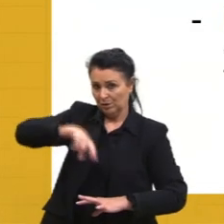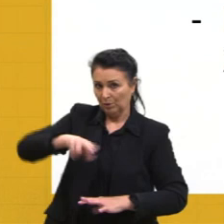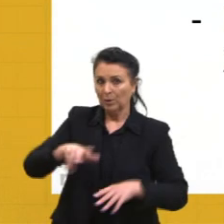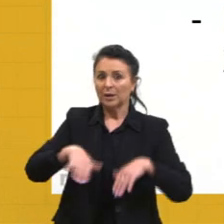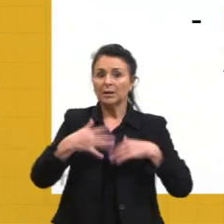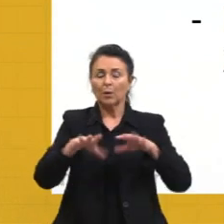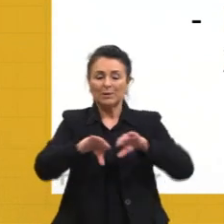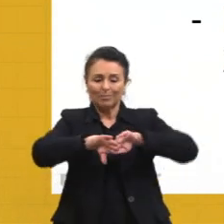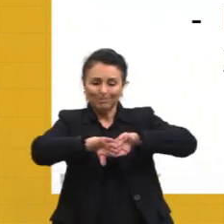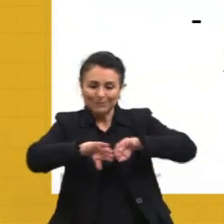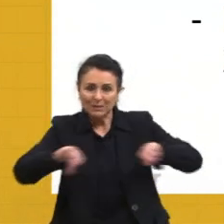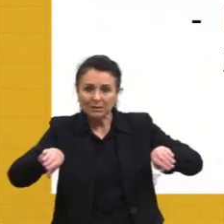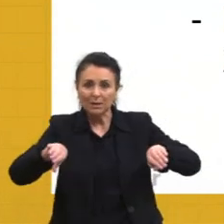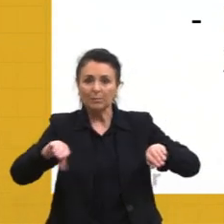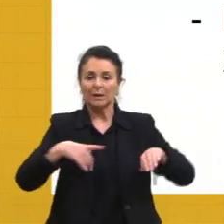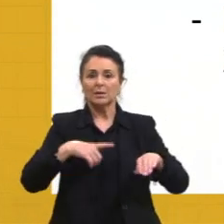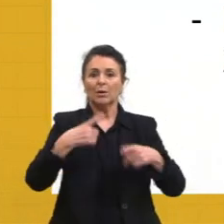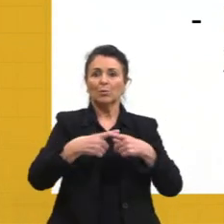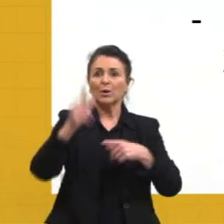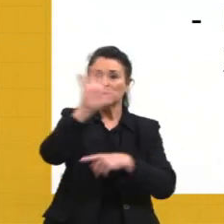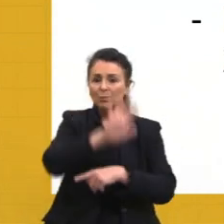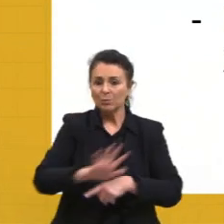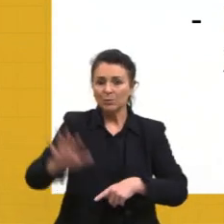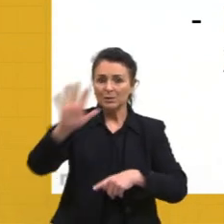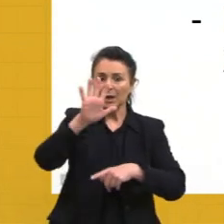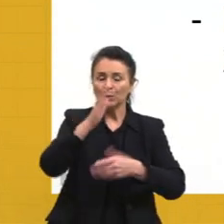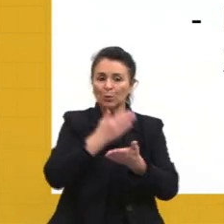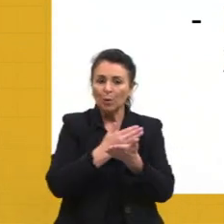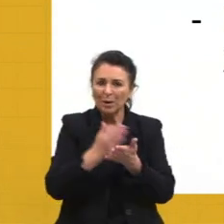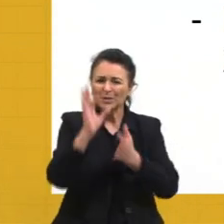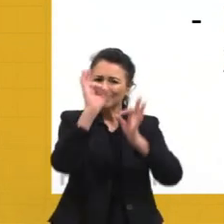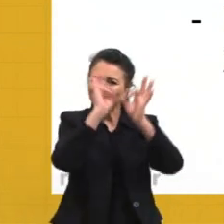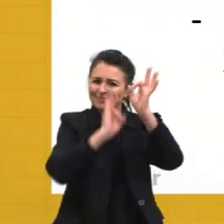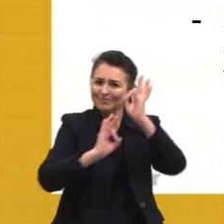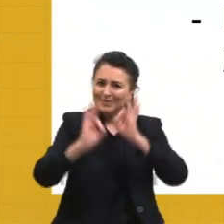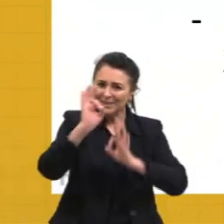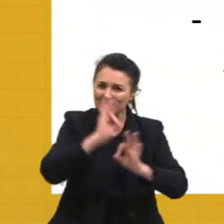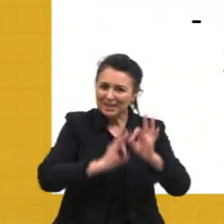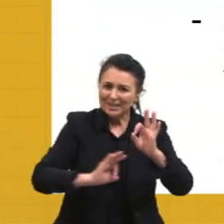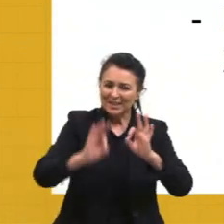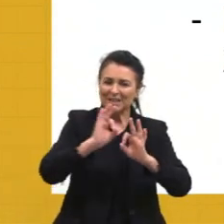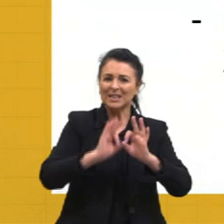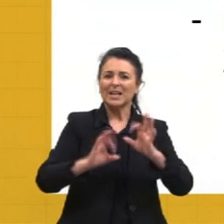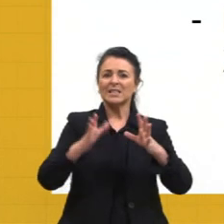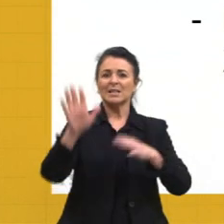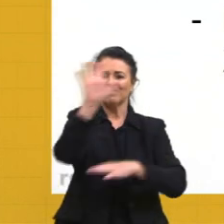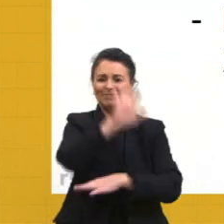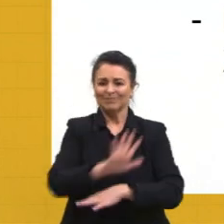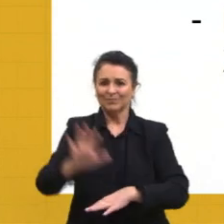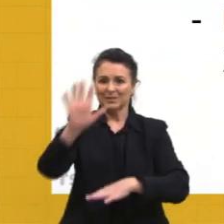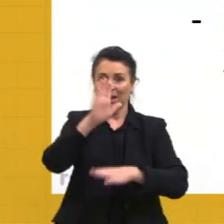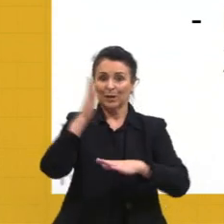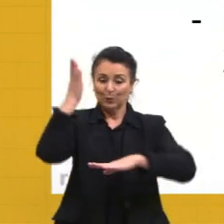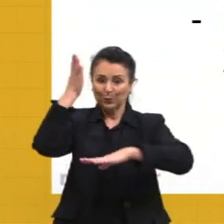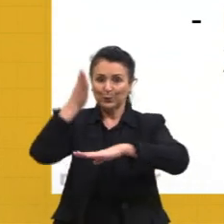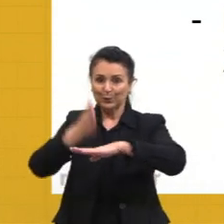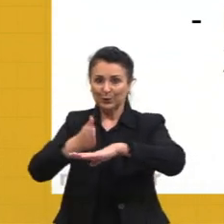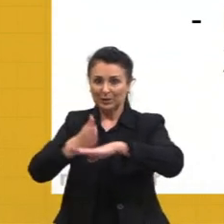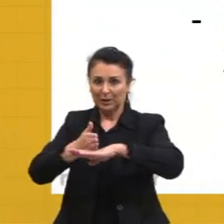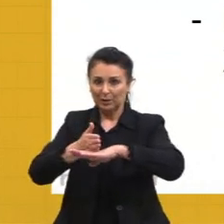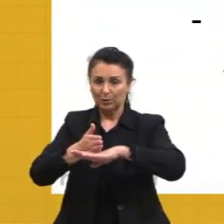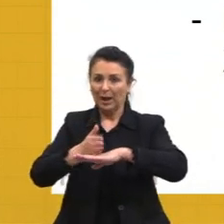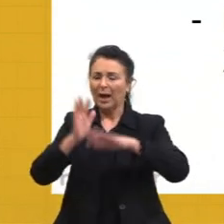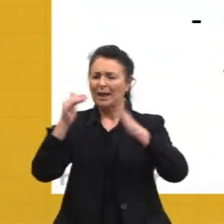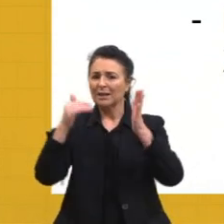vão se moldar durante todo esse período moderno, e eles vão terminar mesmo a sua formação ali no século XVIII e XIX,